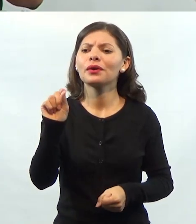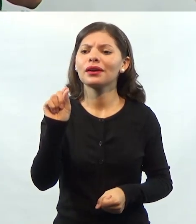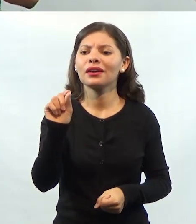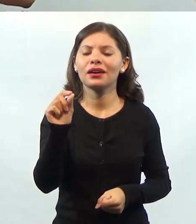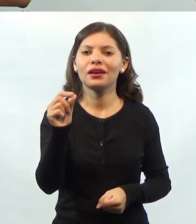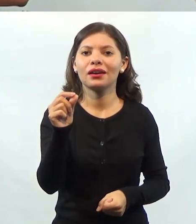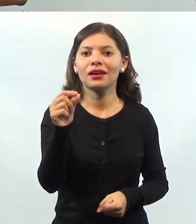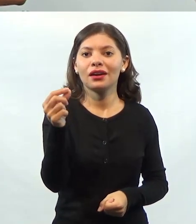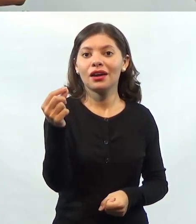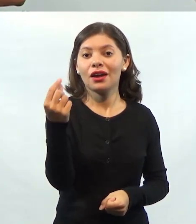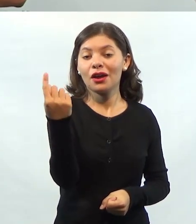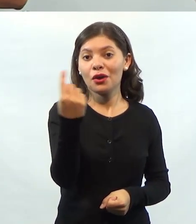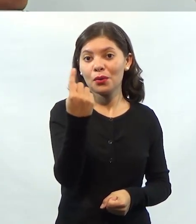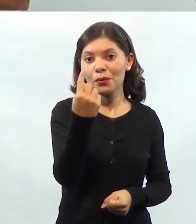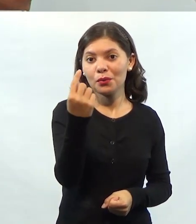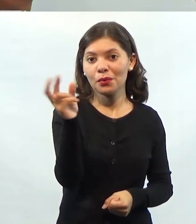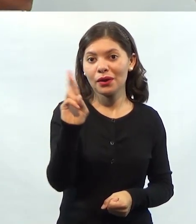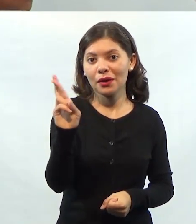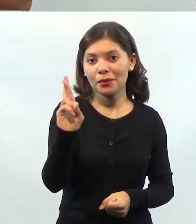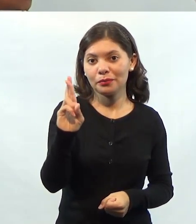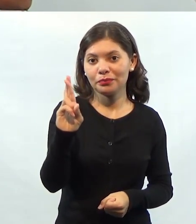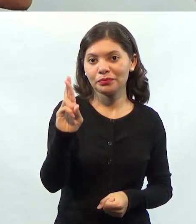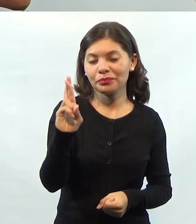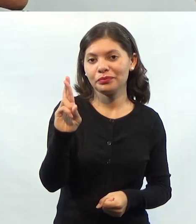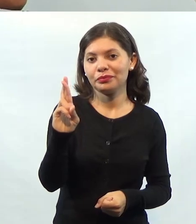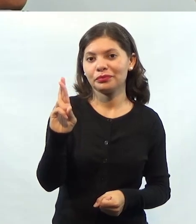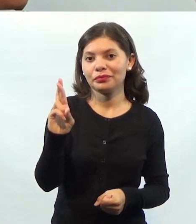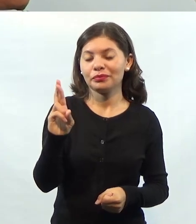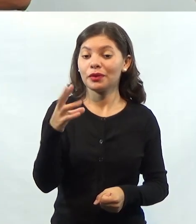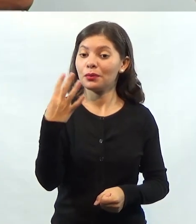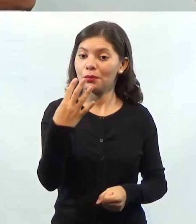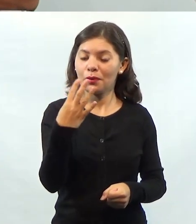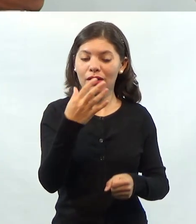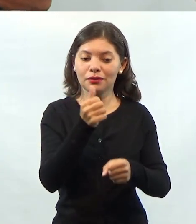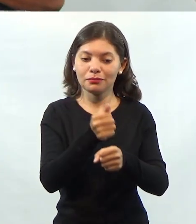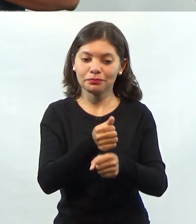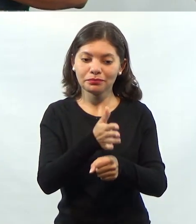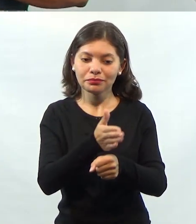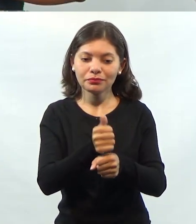para produzir quatro porções de batata, você vai custar quatro reais.